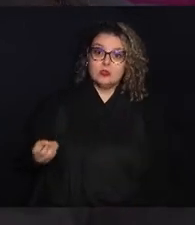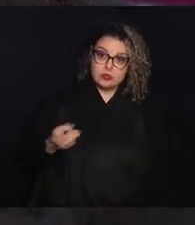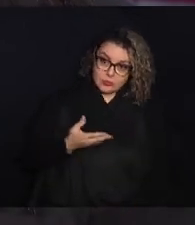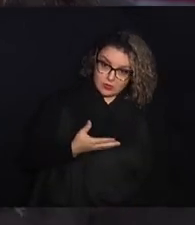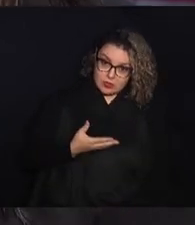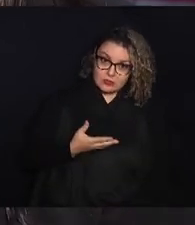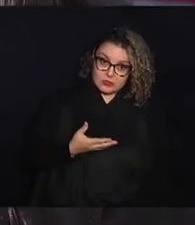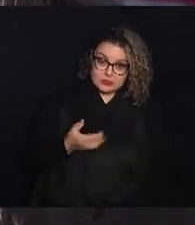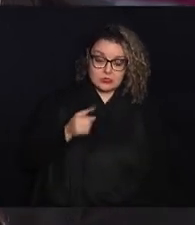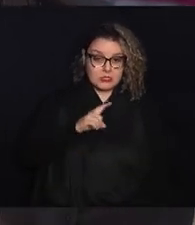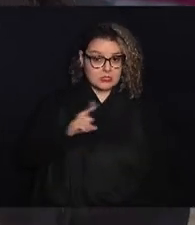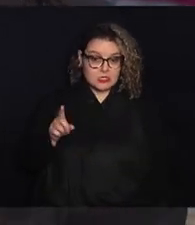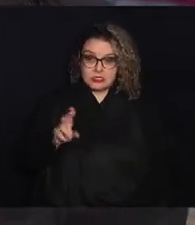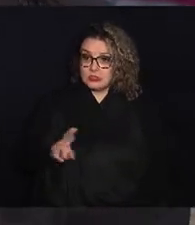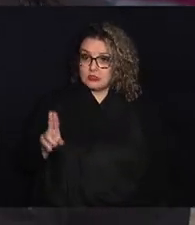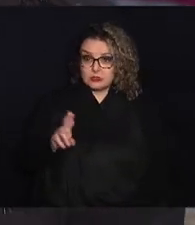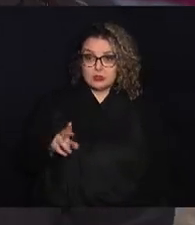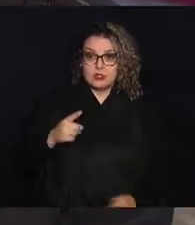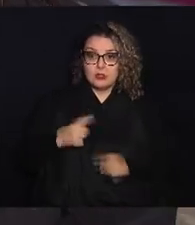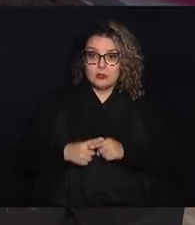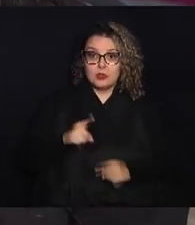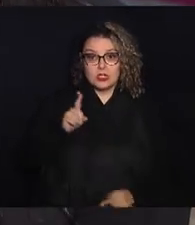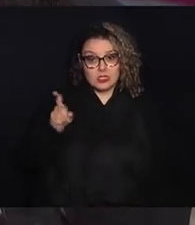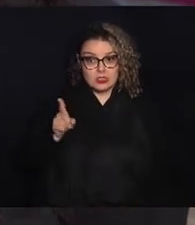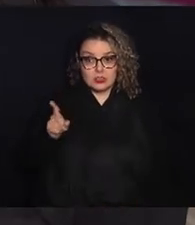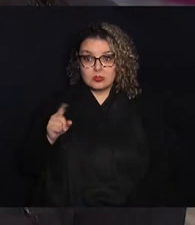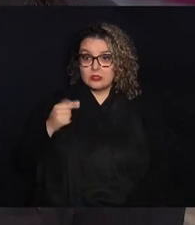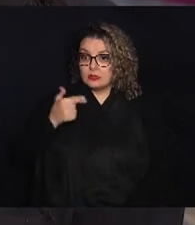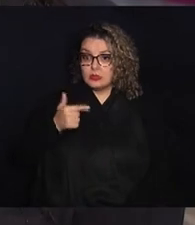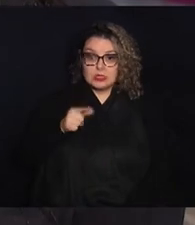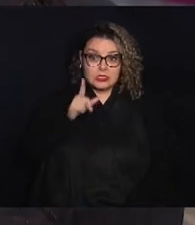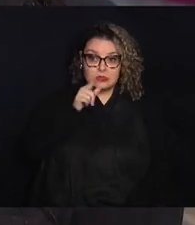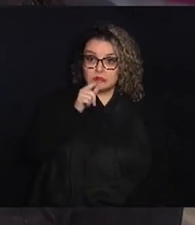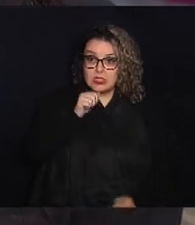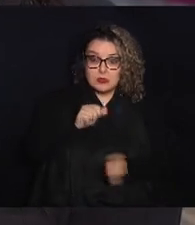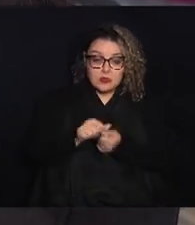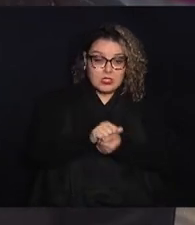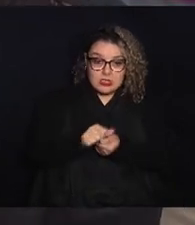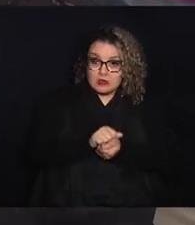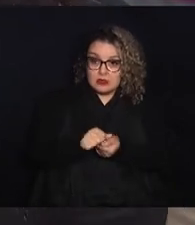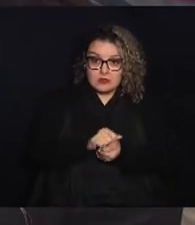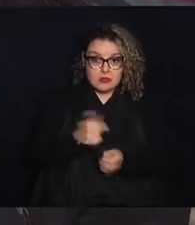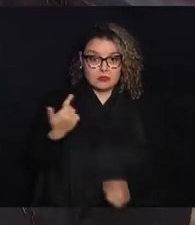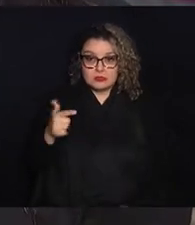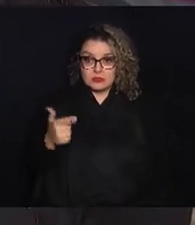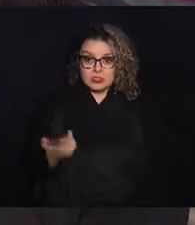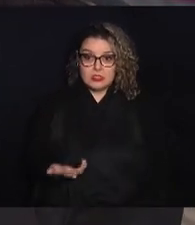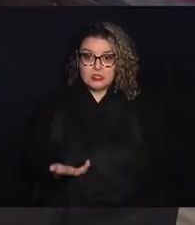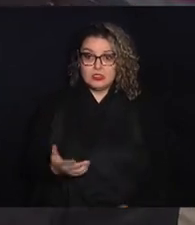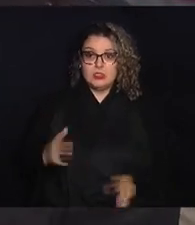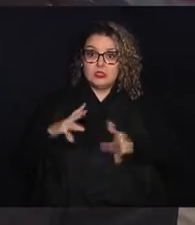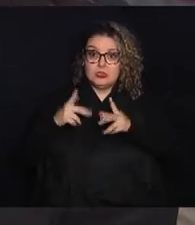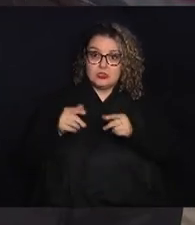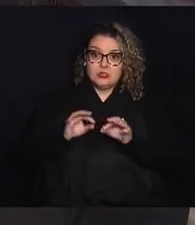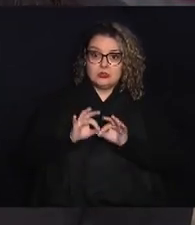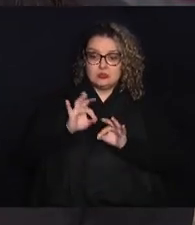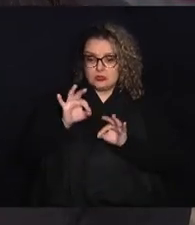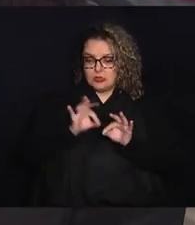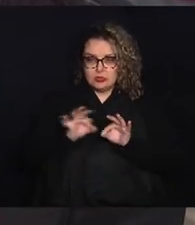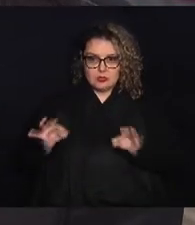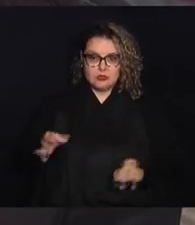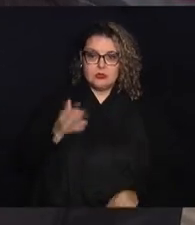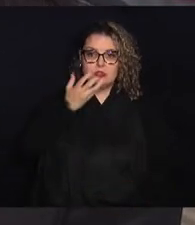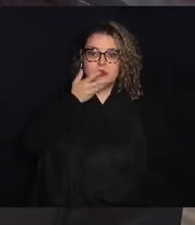e não peças usadas, porque lá não está tendo água para lavar essas peças também. E de todos os tamanhos, adulto,